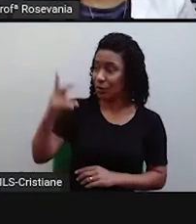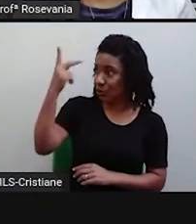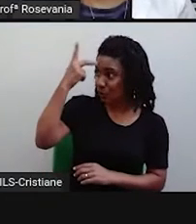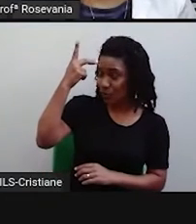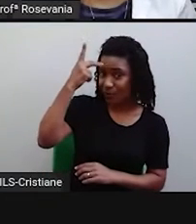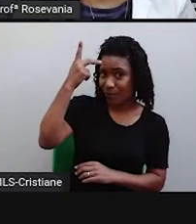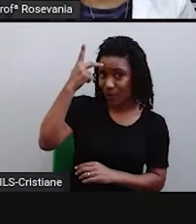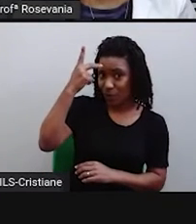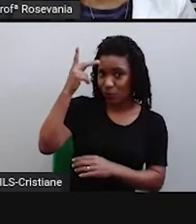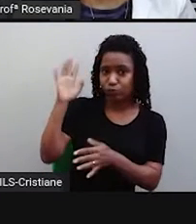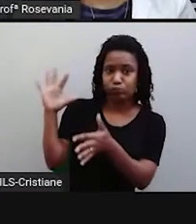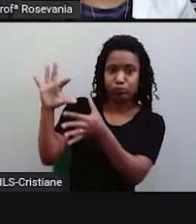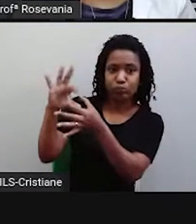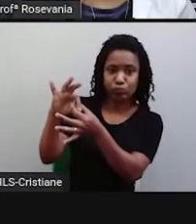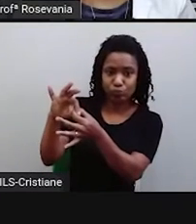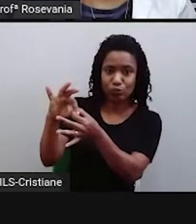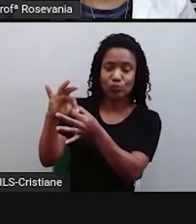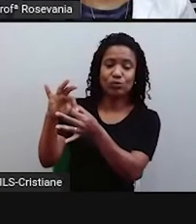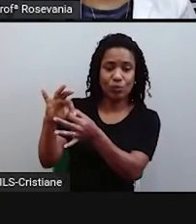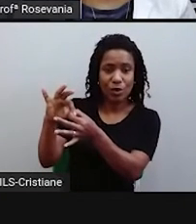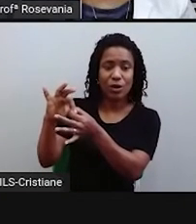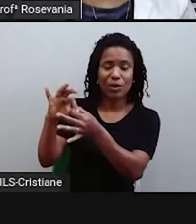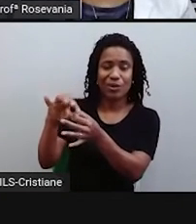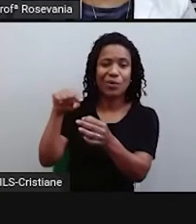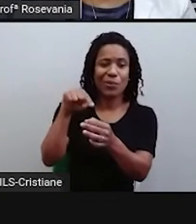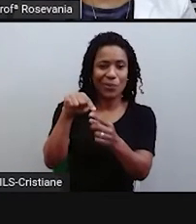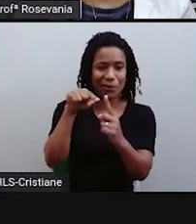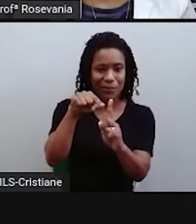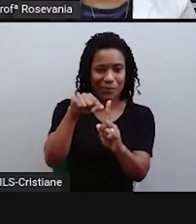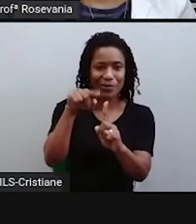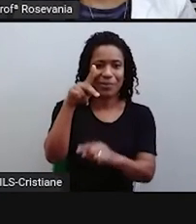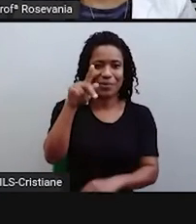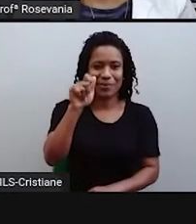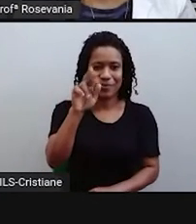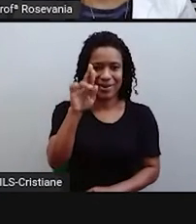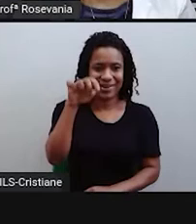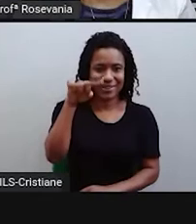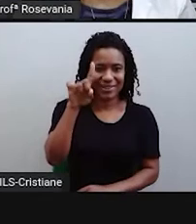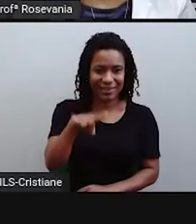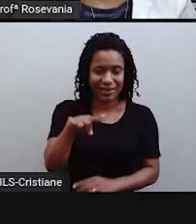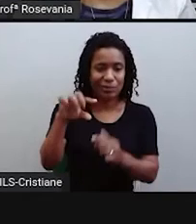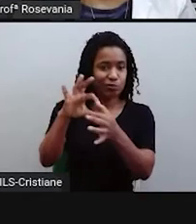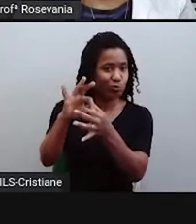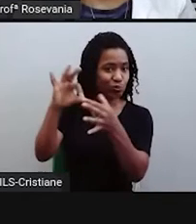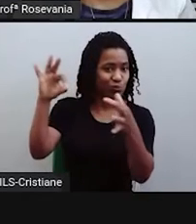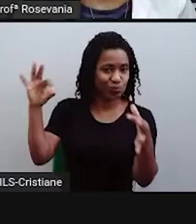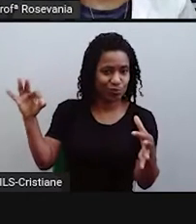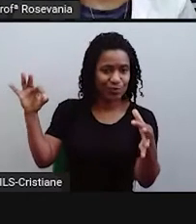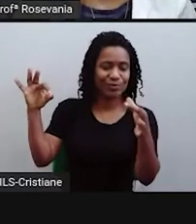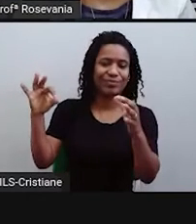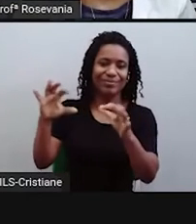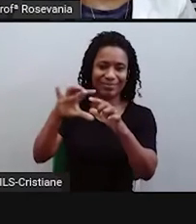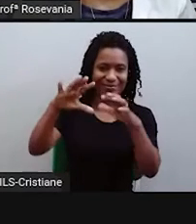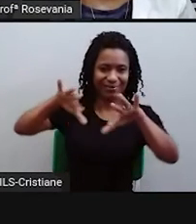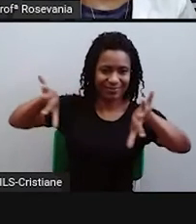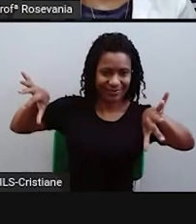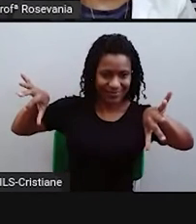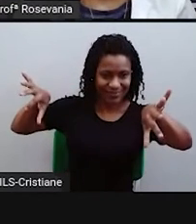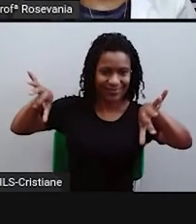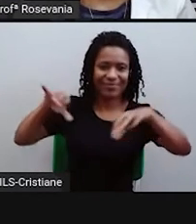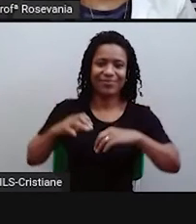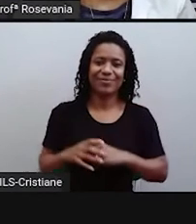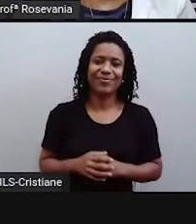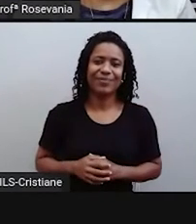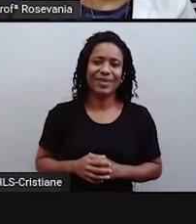constituindo território autônomo, né? aí ele surgiu agora. E a província, né? Do Grão Pará é dividida em duas, surgindo os